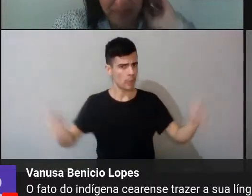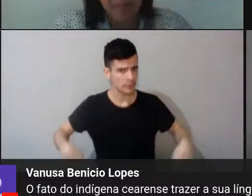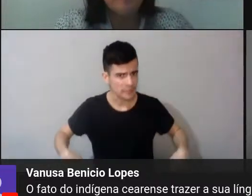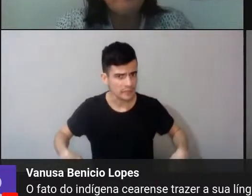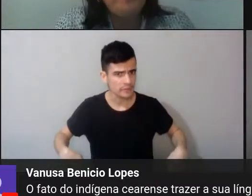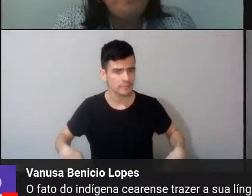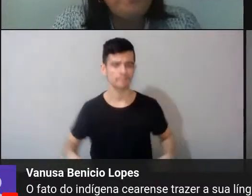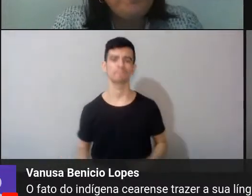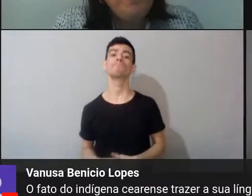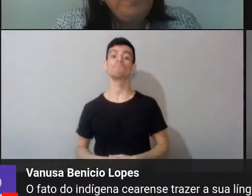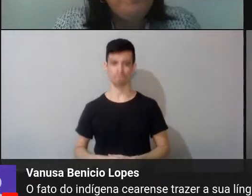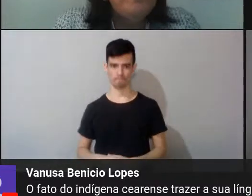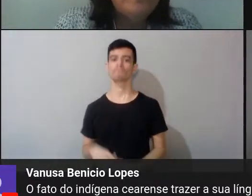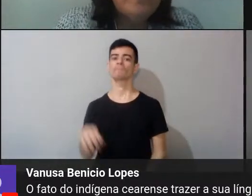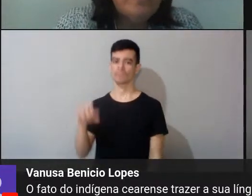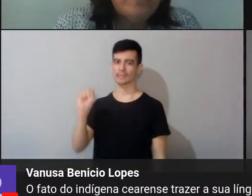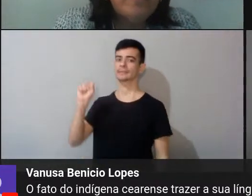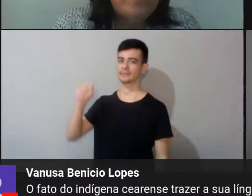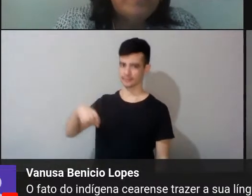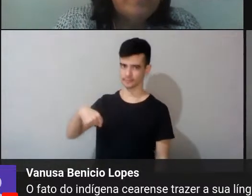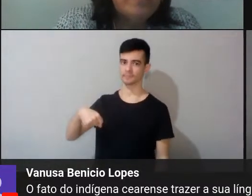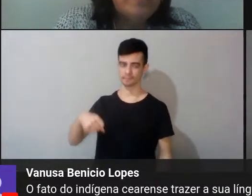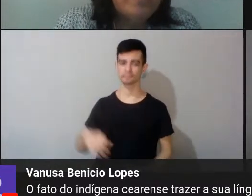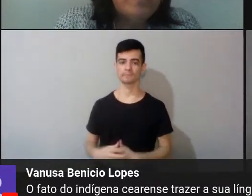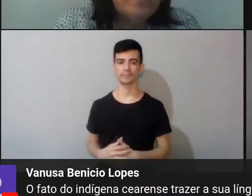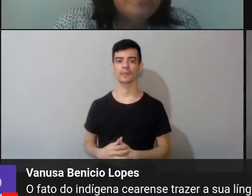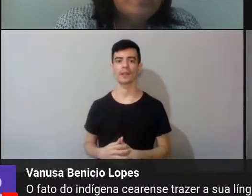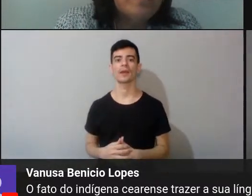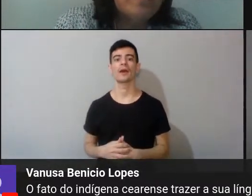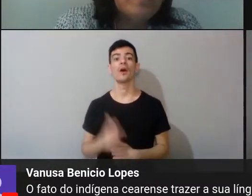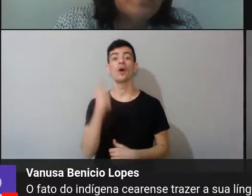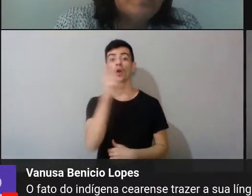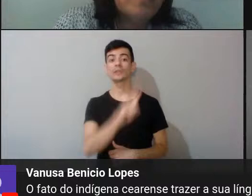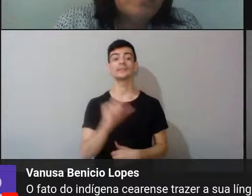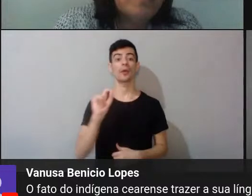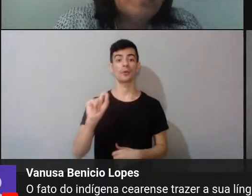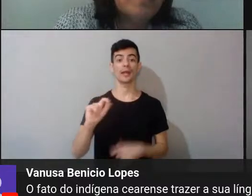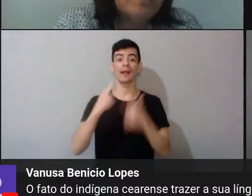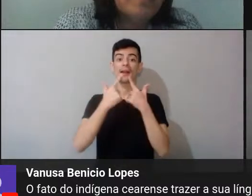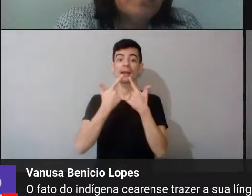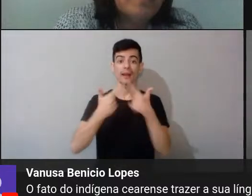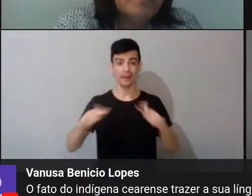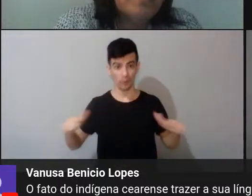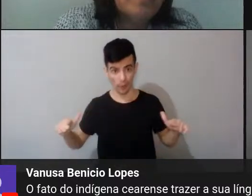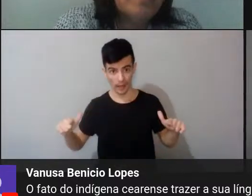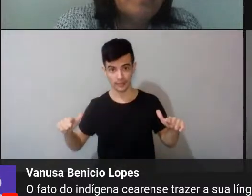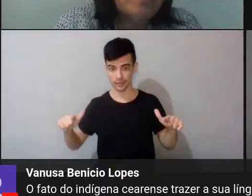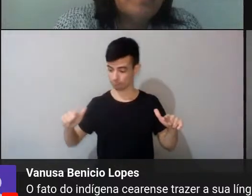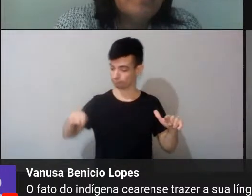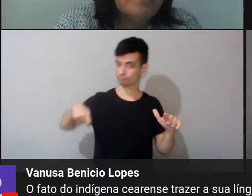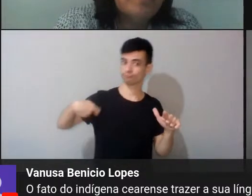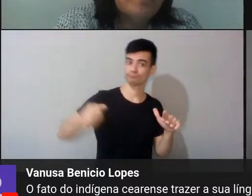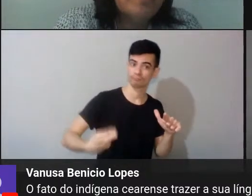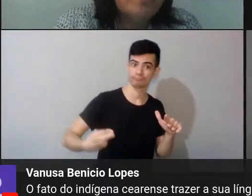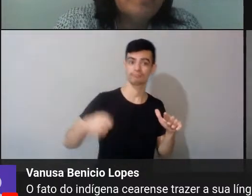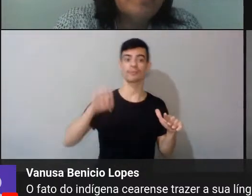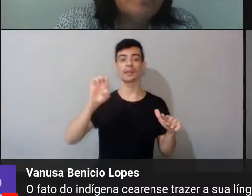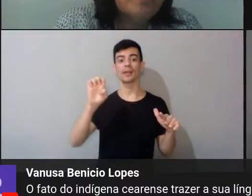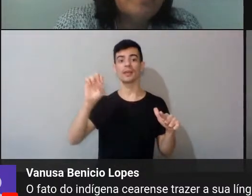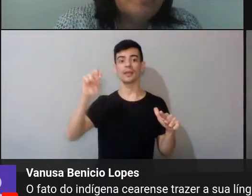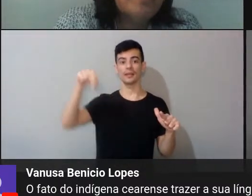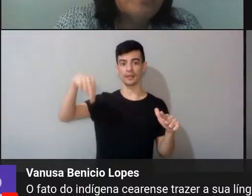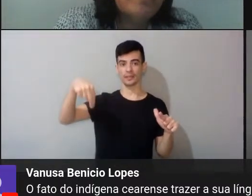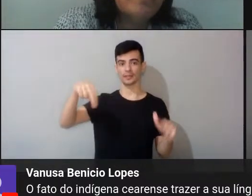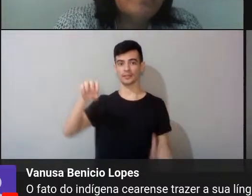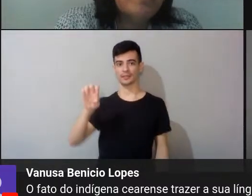no... Amplia a linguagem para o patamar de uma energia, né? A linguagem é como se fosse uma energia e não